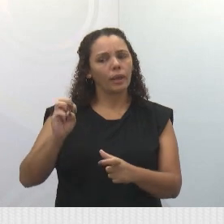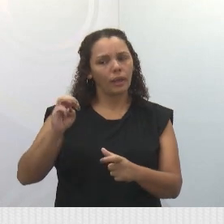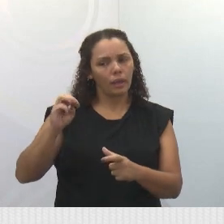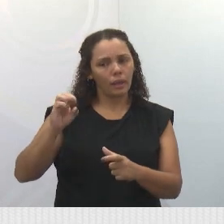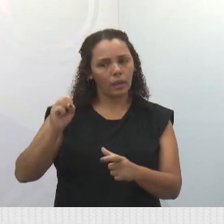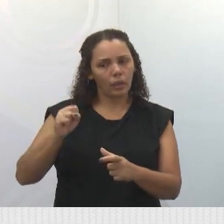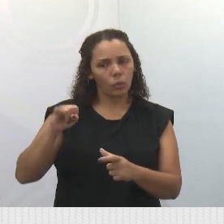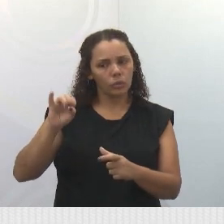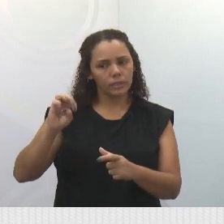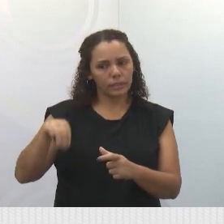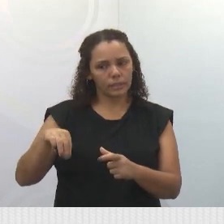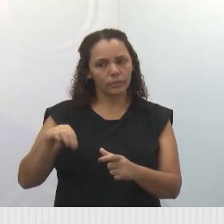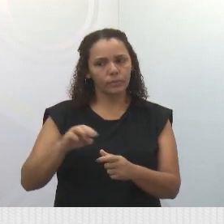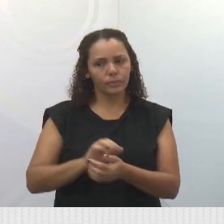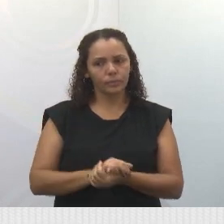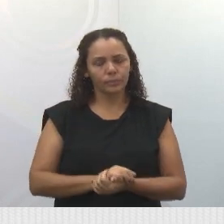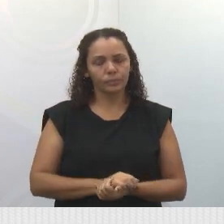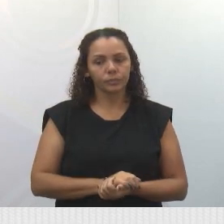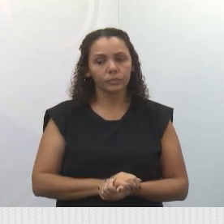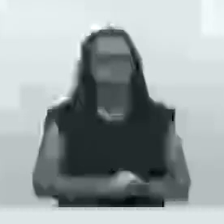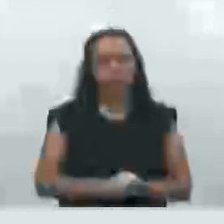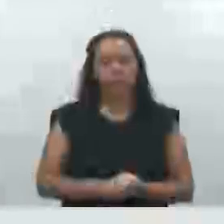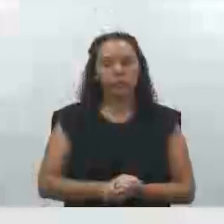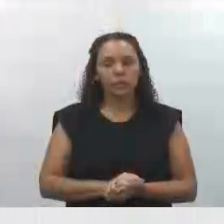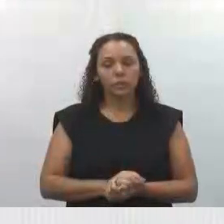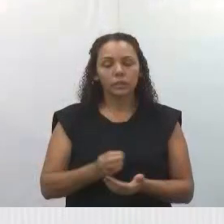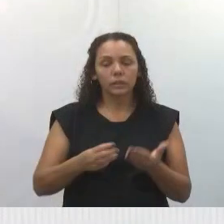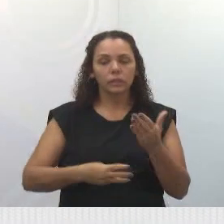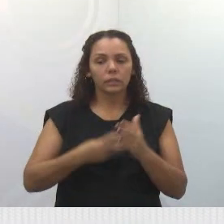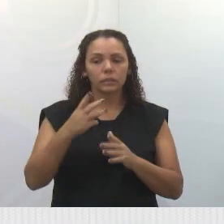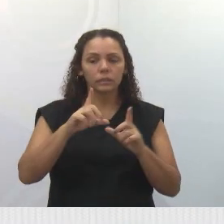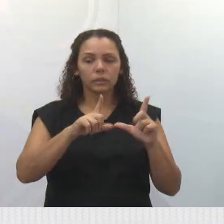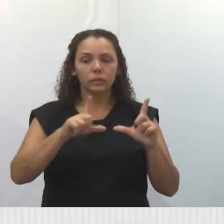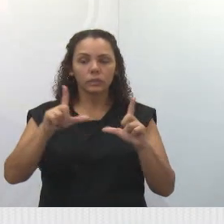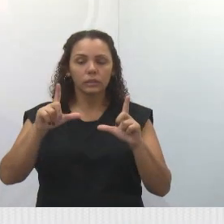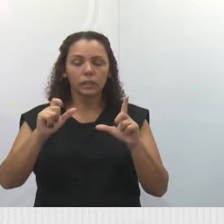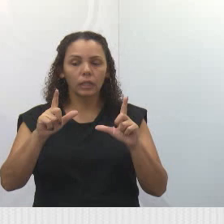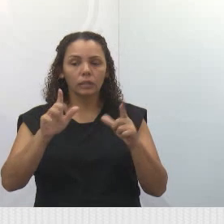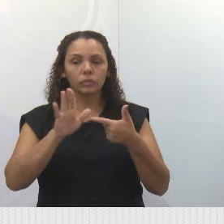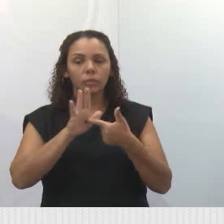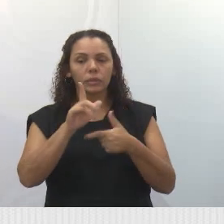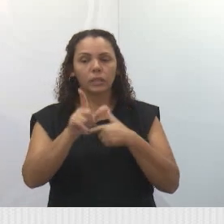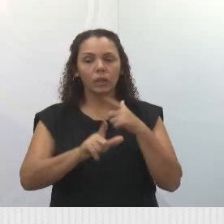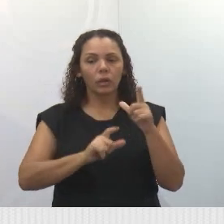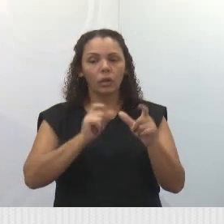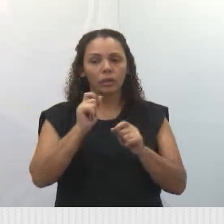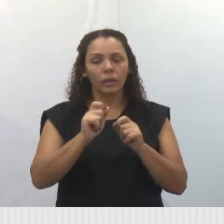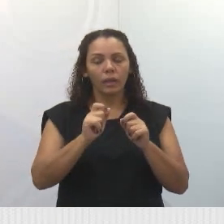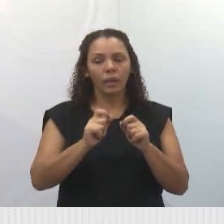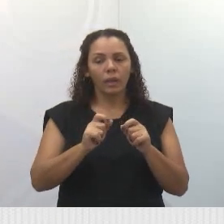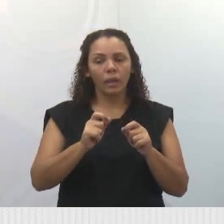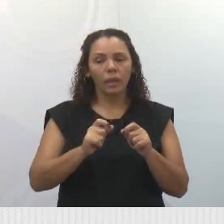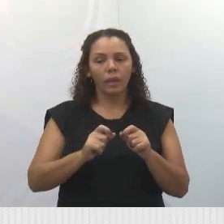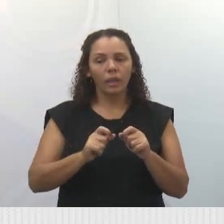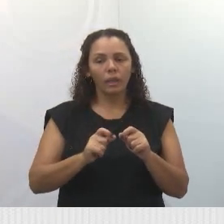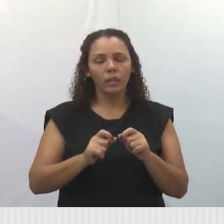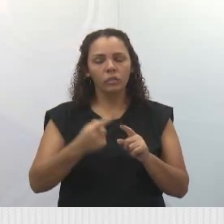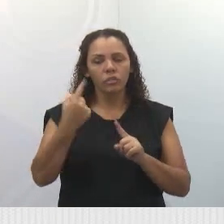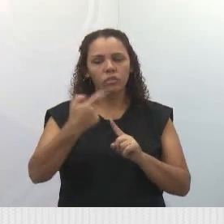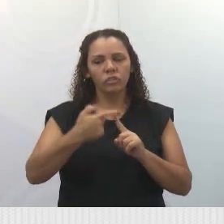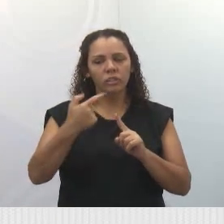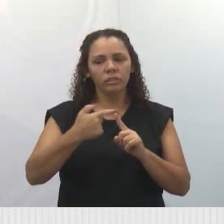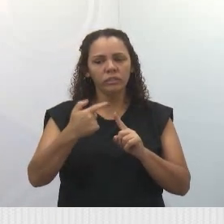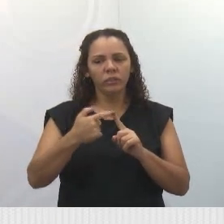Bom, é o slide 3. O slide 3 mostra a entrega de 83